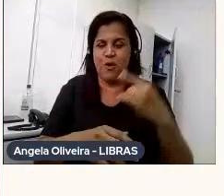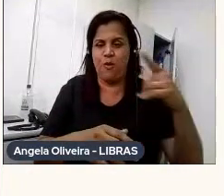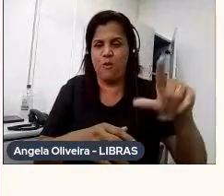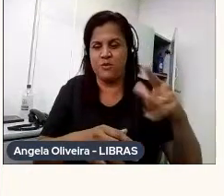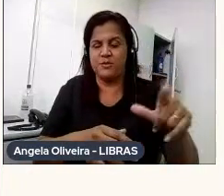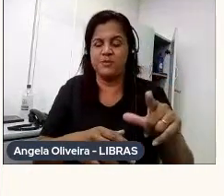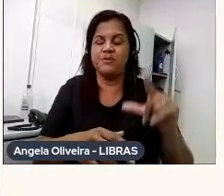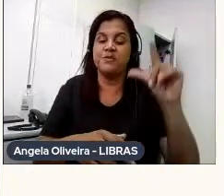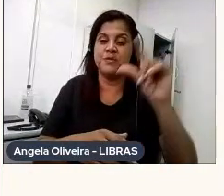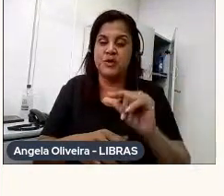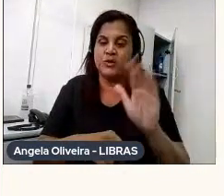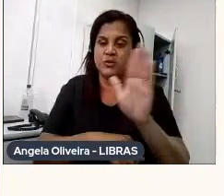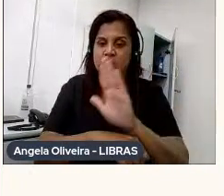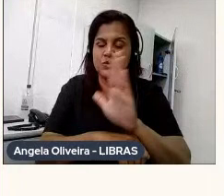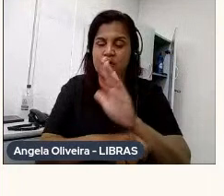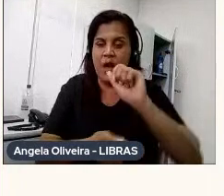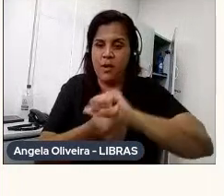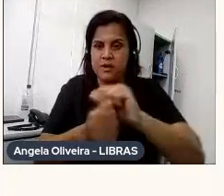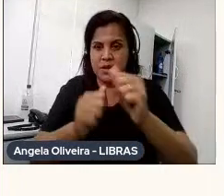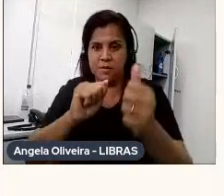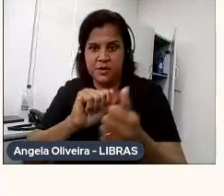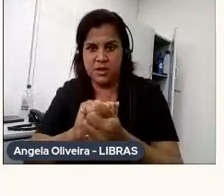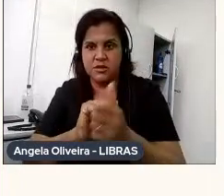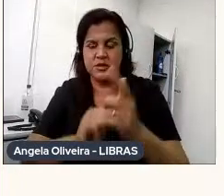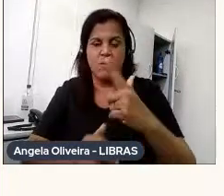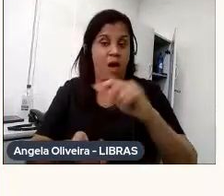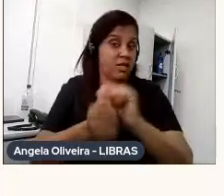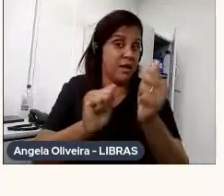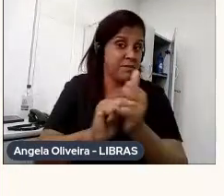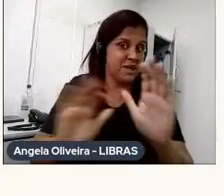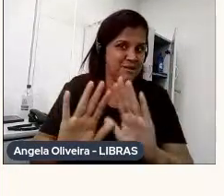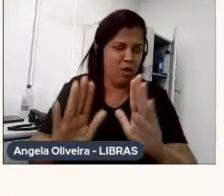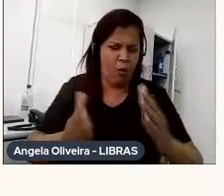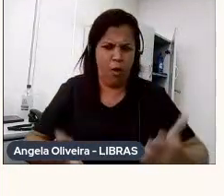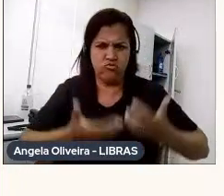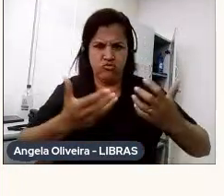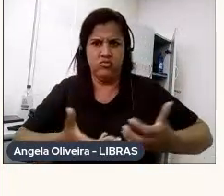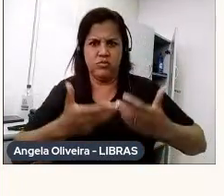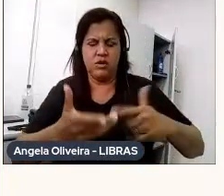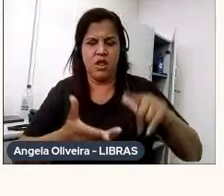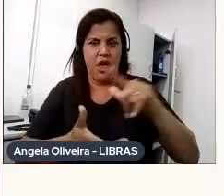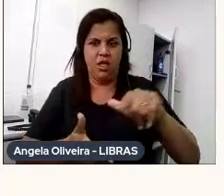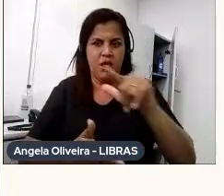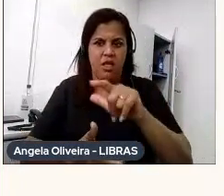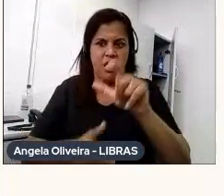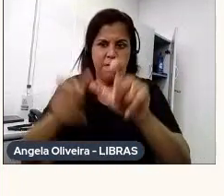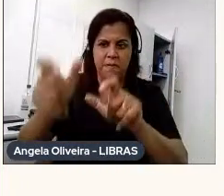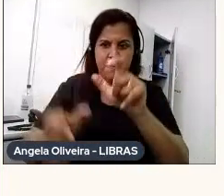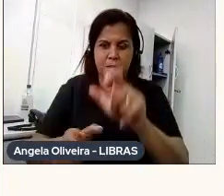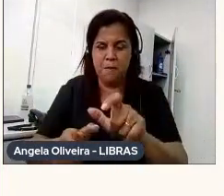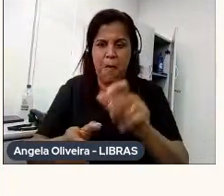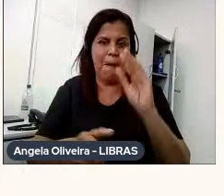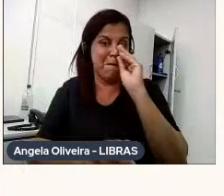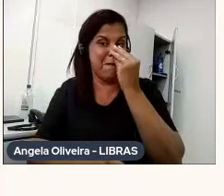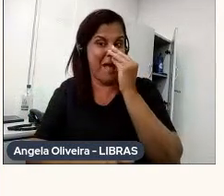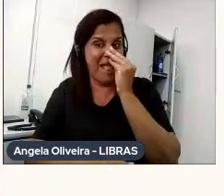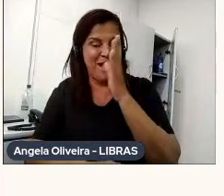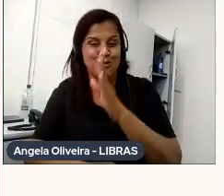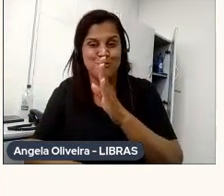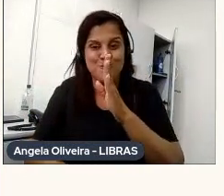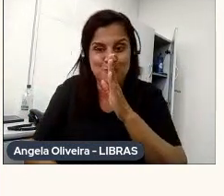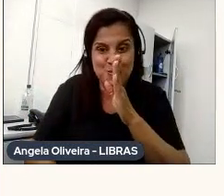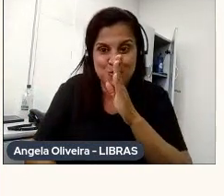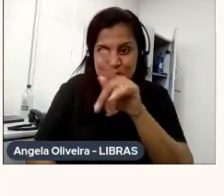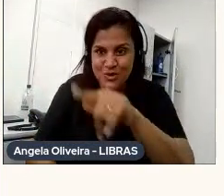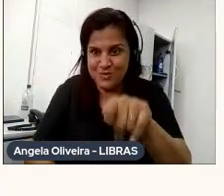adaptação, adaptação, não, ele é inspirado nos personagens palhaços mudos, que são esses palhaços aqui,